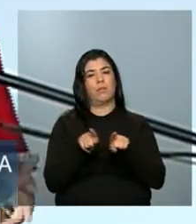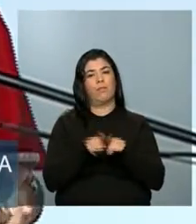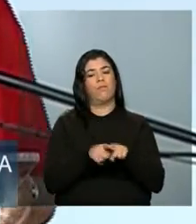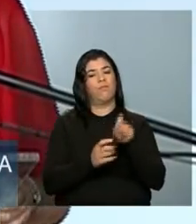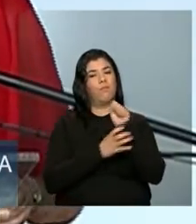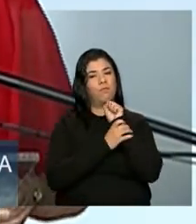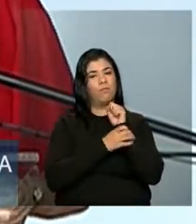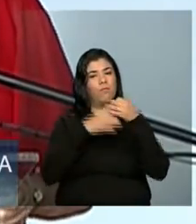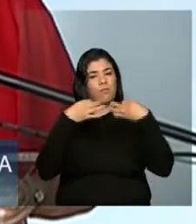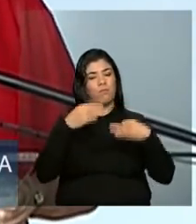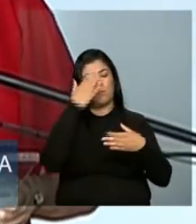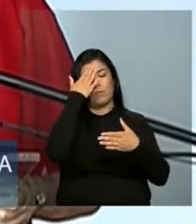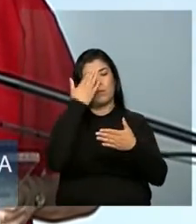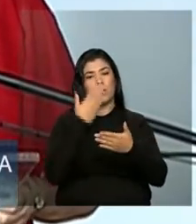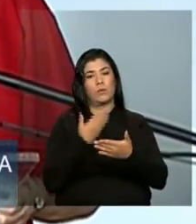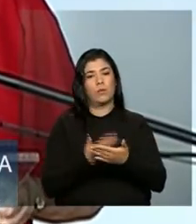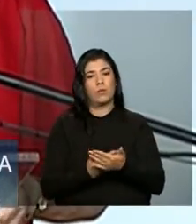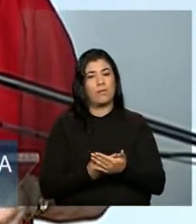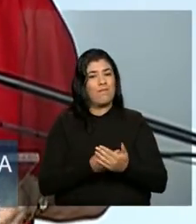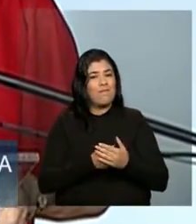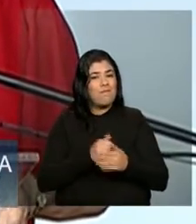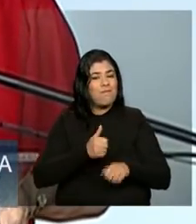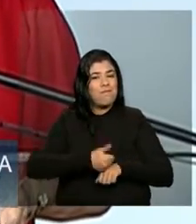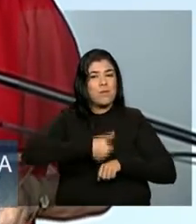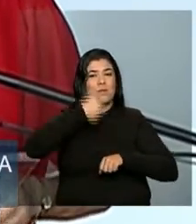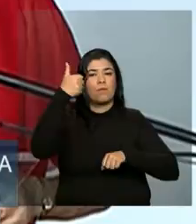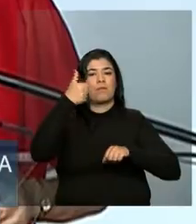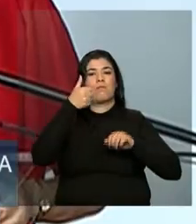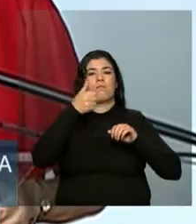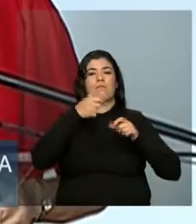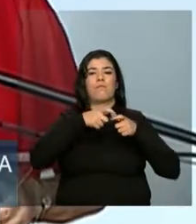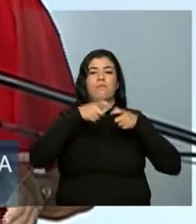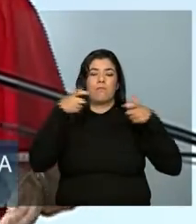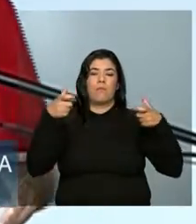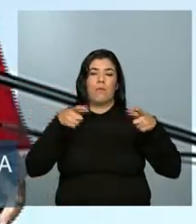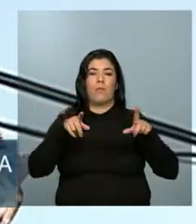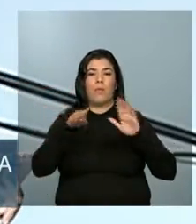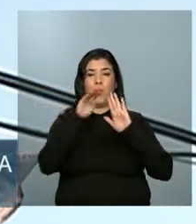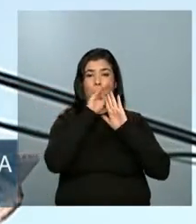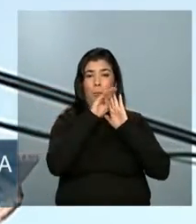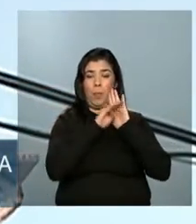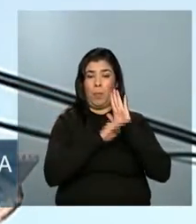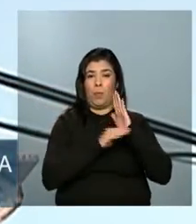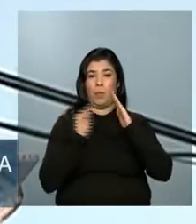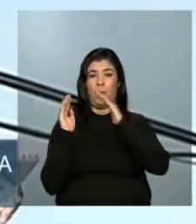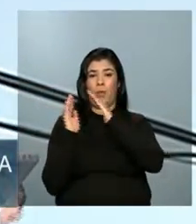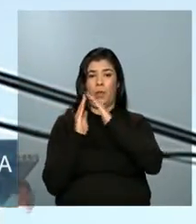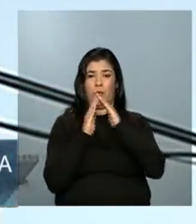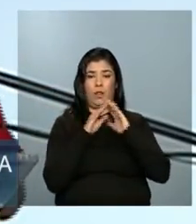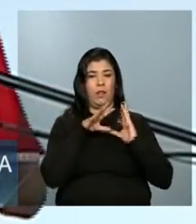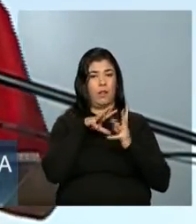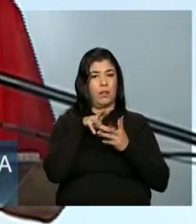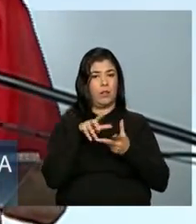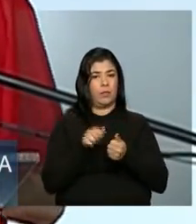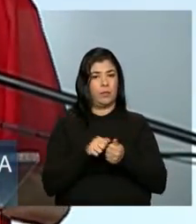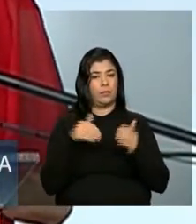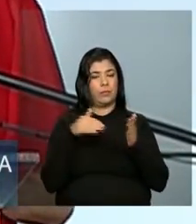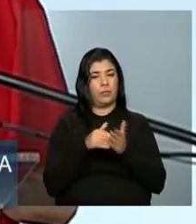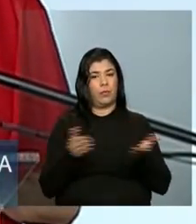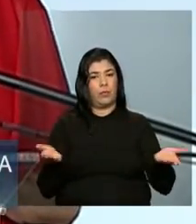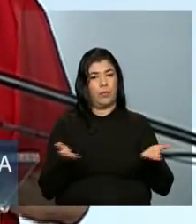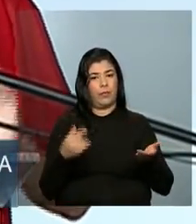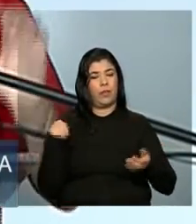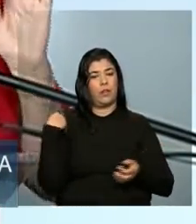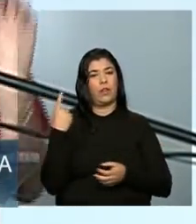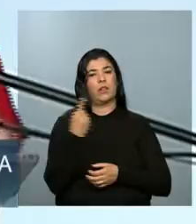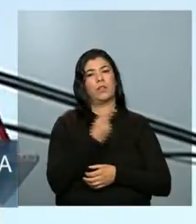programas habitacionais do mundo. Até agora, nós contratamos